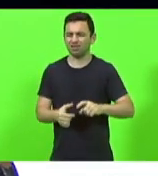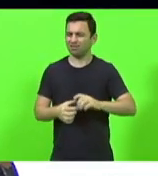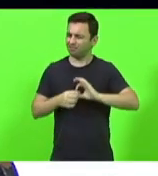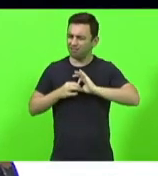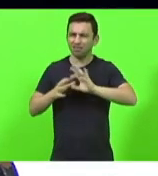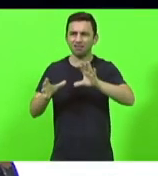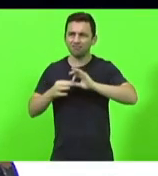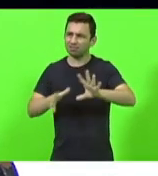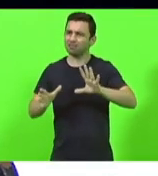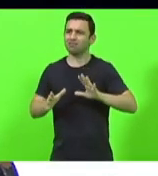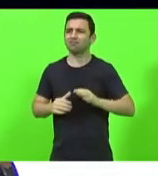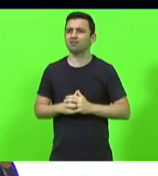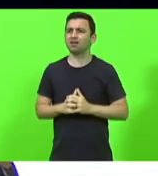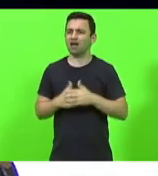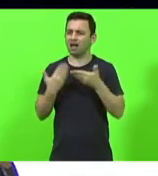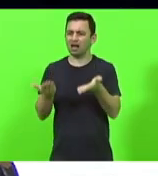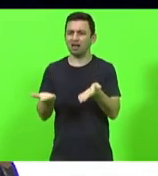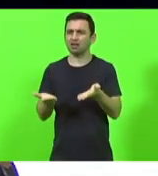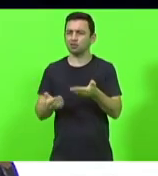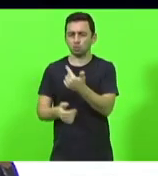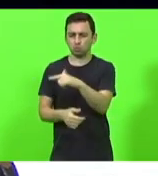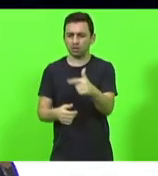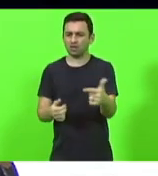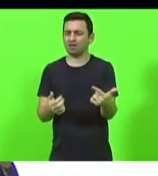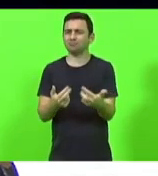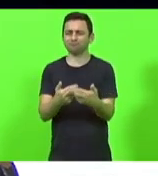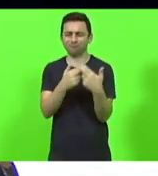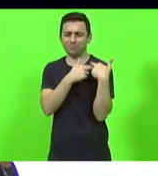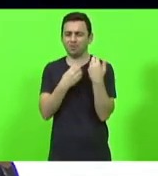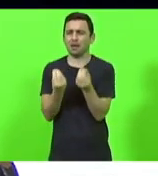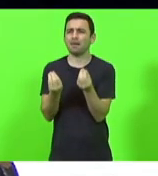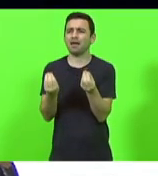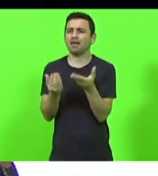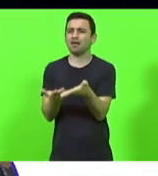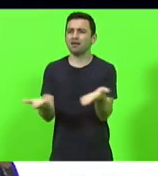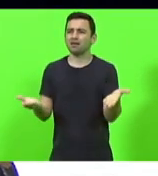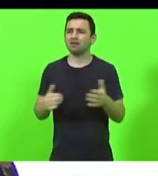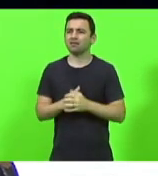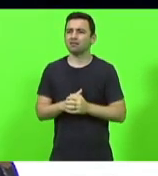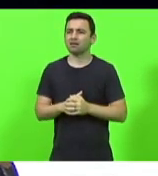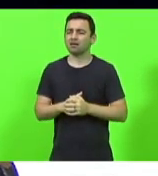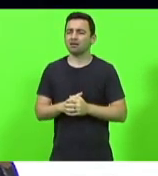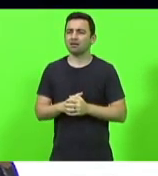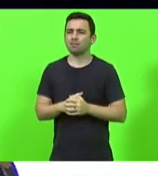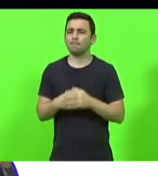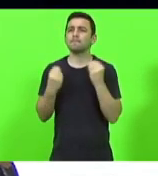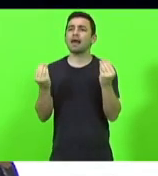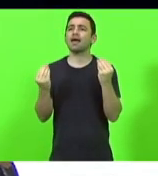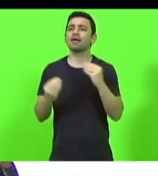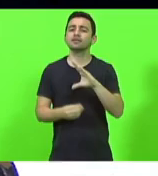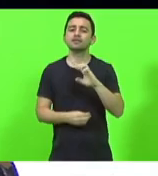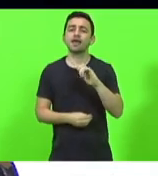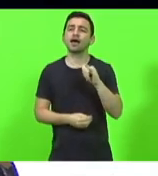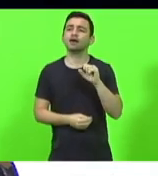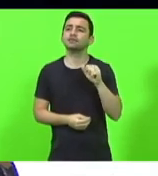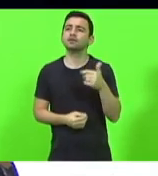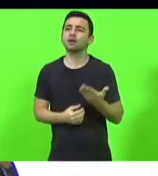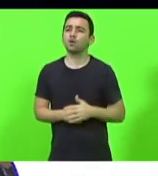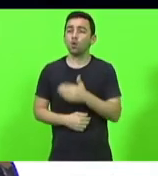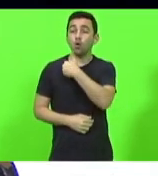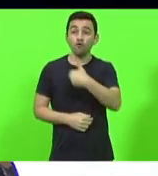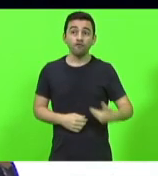troço que não tem função nenhuma no Estado, para que precisa do SEASA? o governo do Estado tem